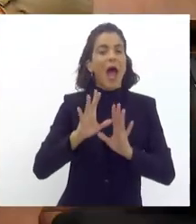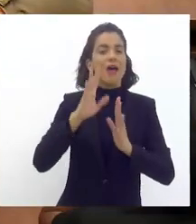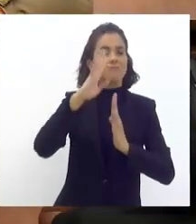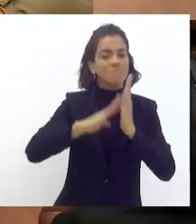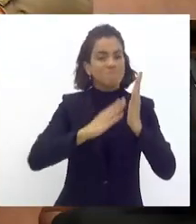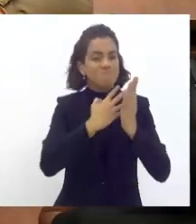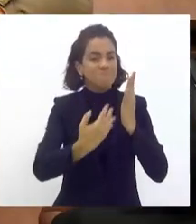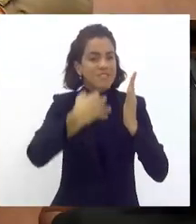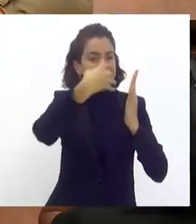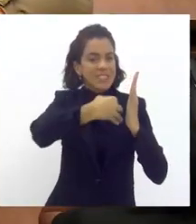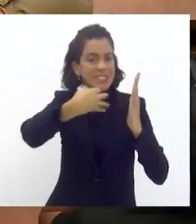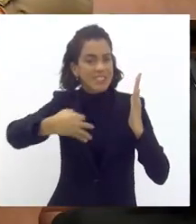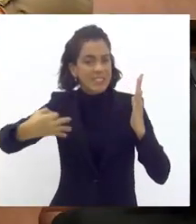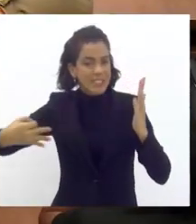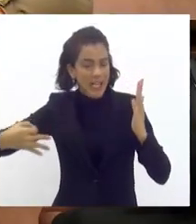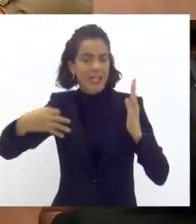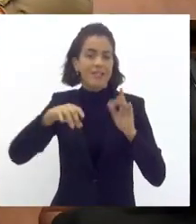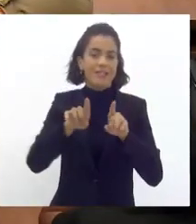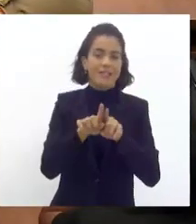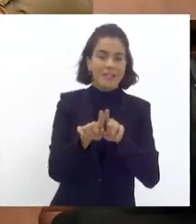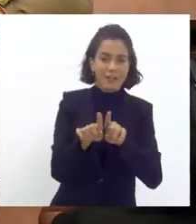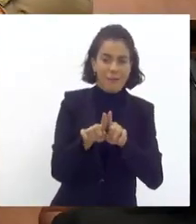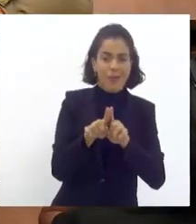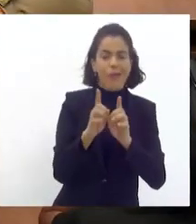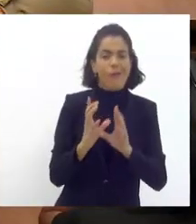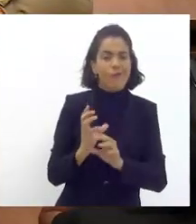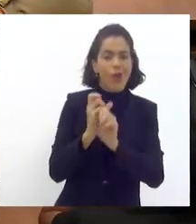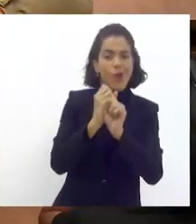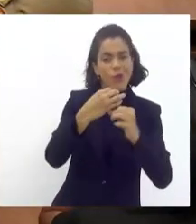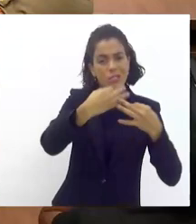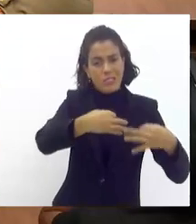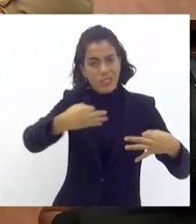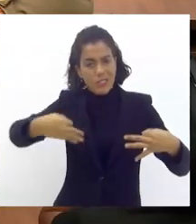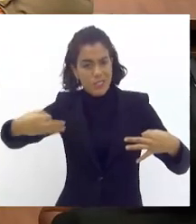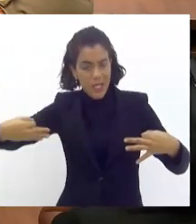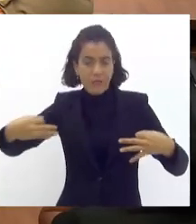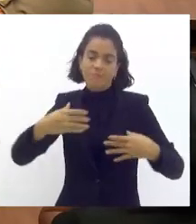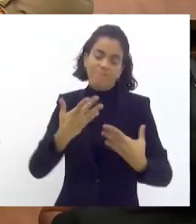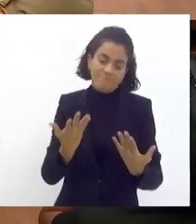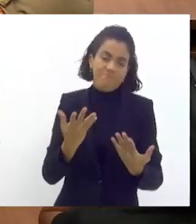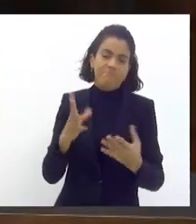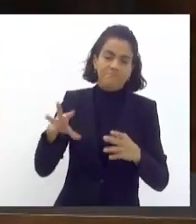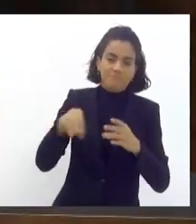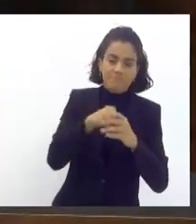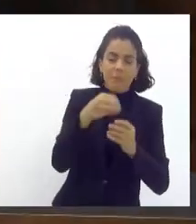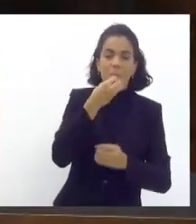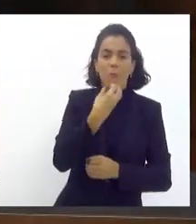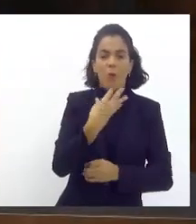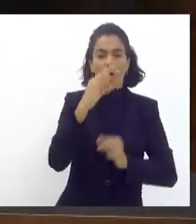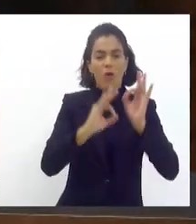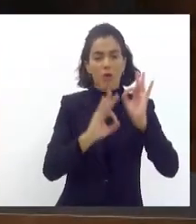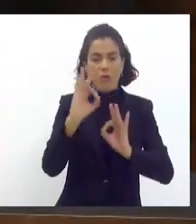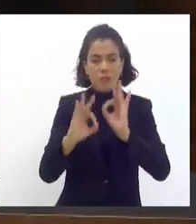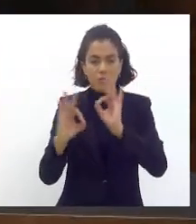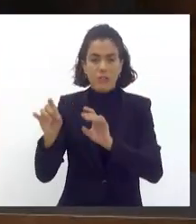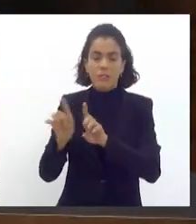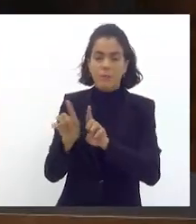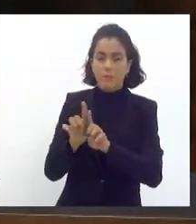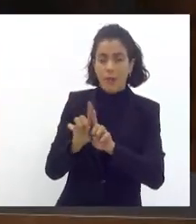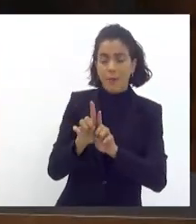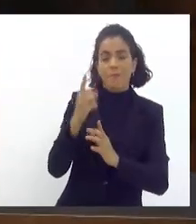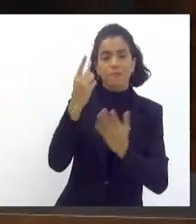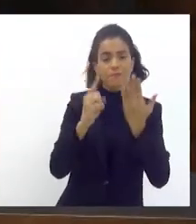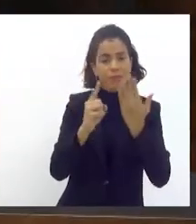com cronograma de desembolso, com valores corretos, já previsíveis, isso faz parte da boa organização, e a escola